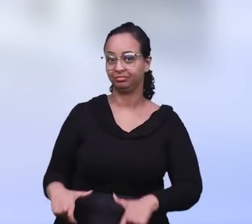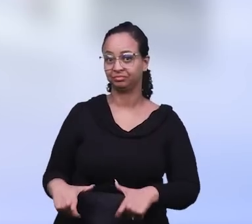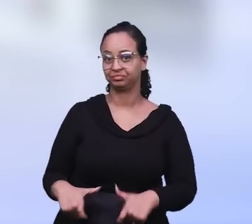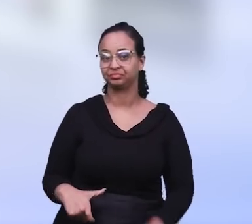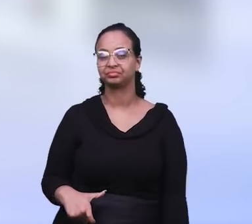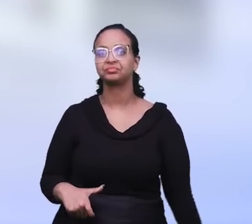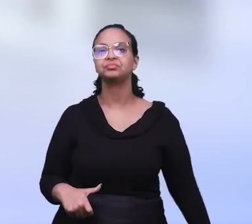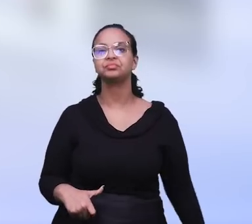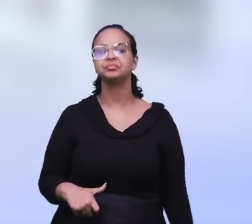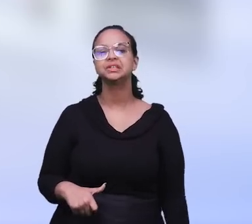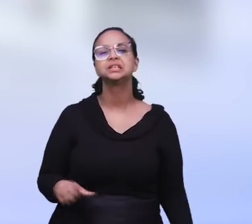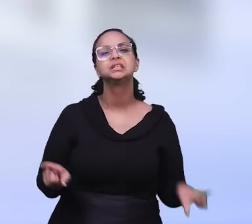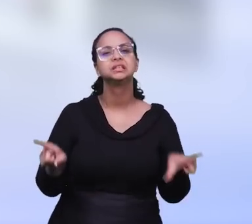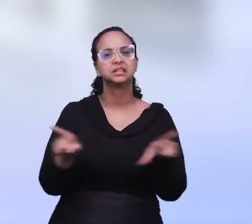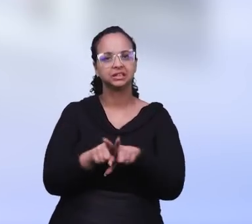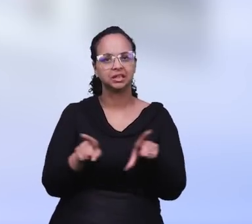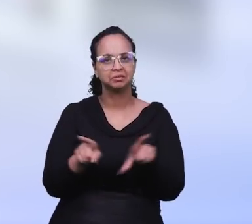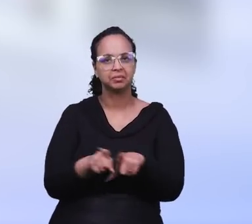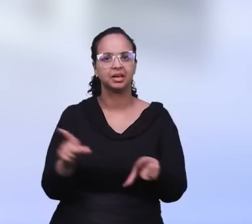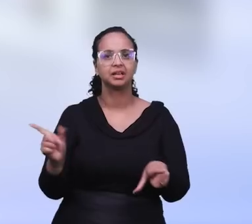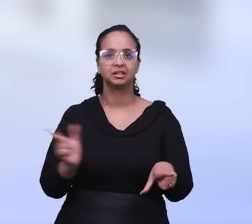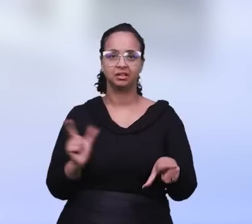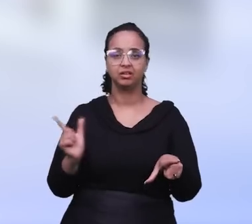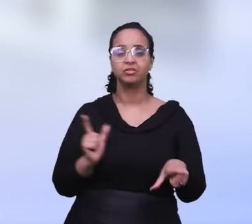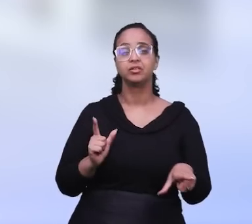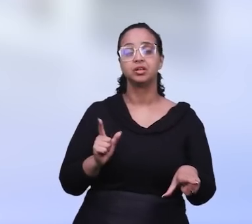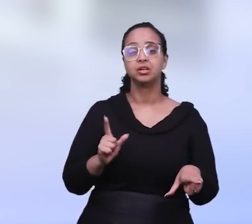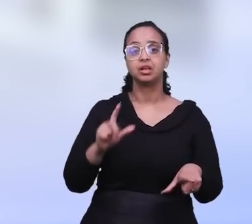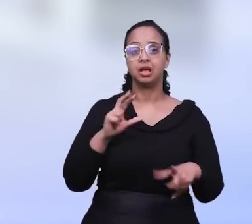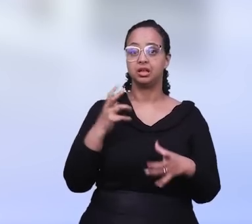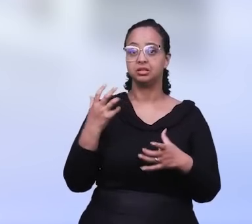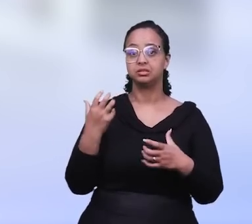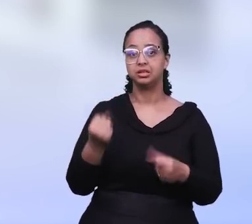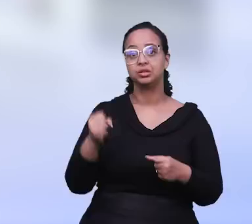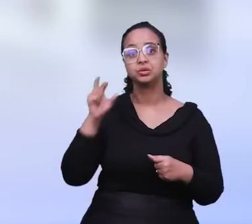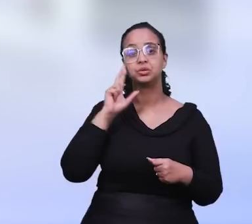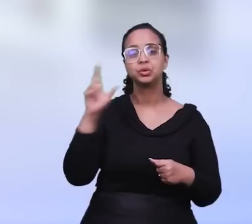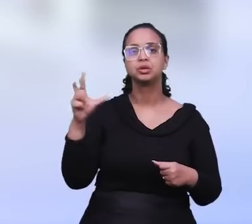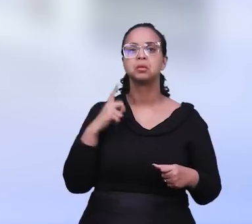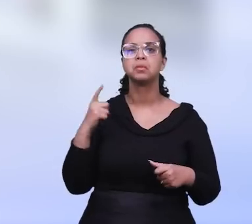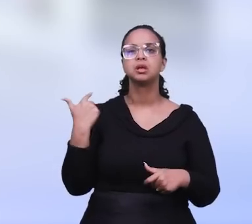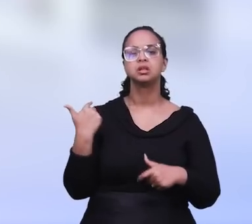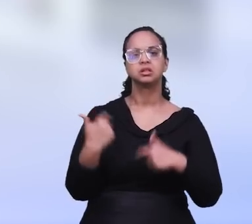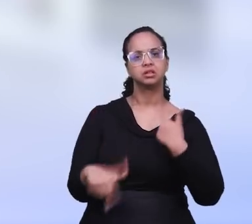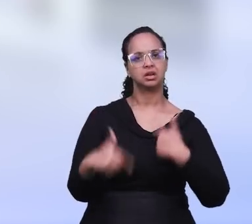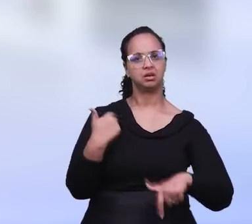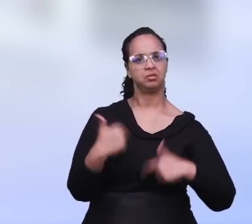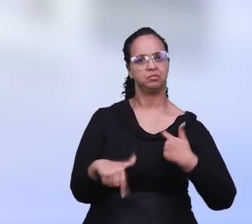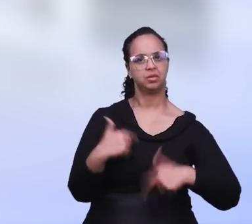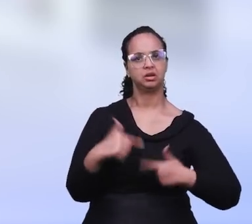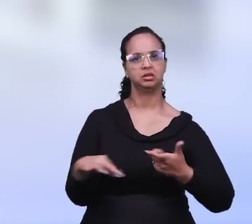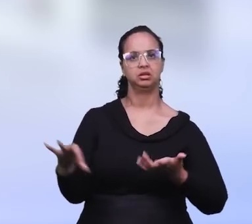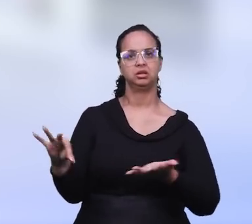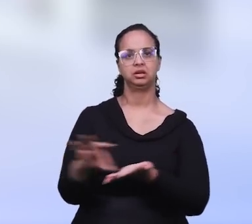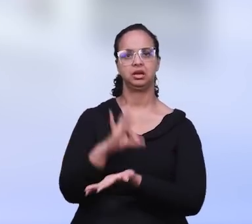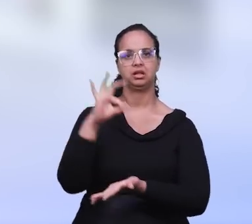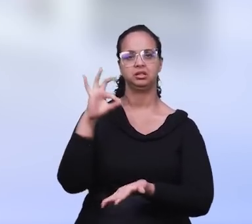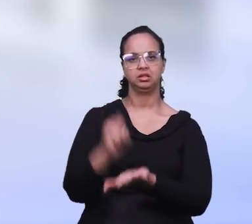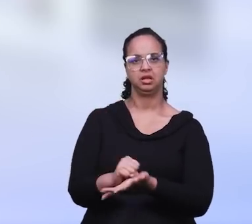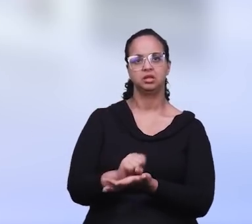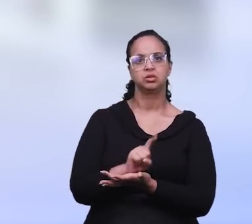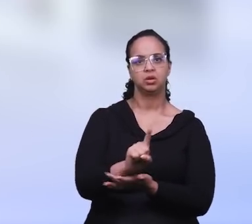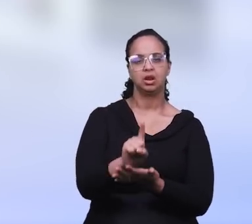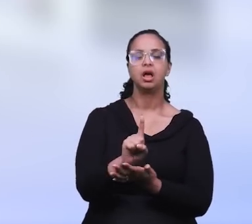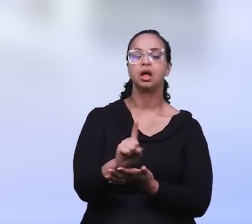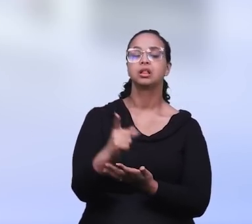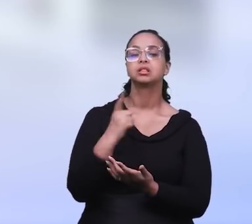Kennedy, lá em Fortaleza. E além de cumprir o ID do Senhor, os irmãos ainda fizeram um trabalho direcionado ao cadastro